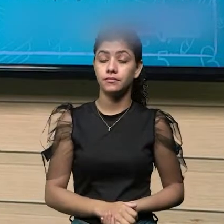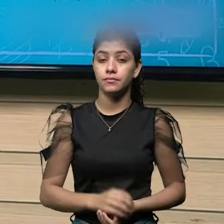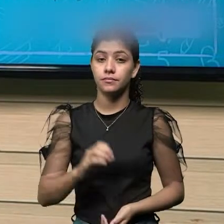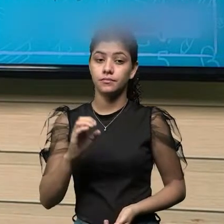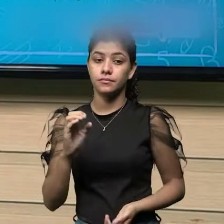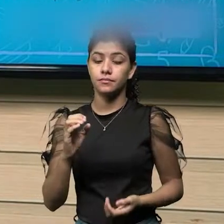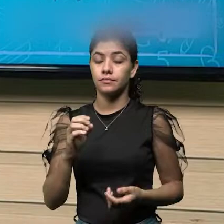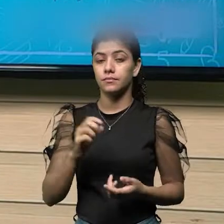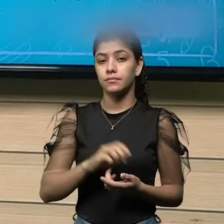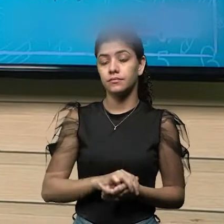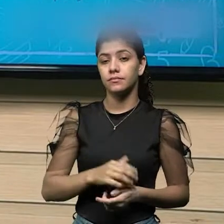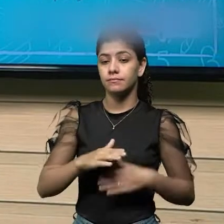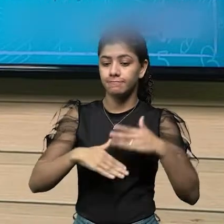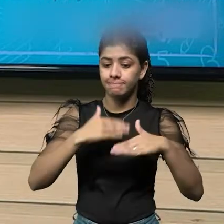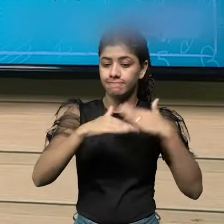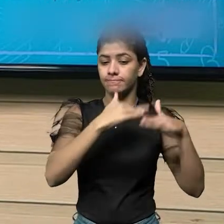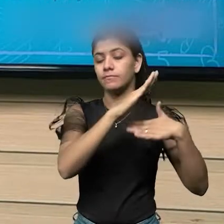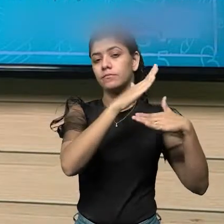o milésimo e assim,